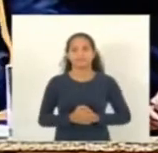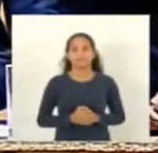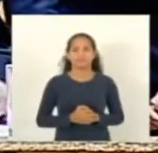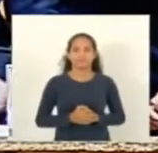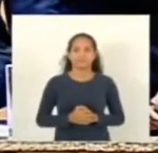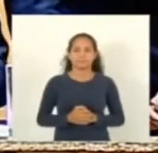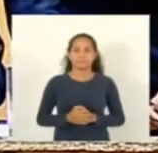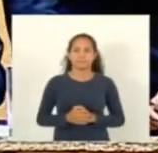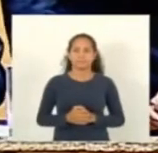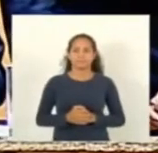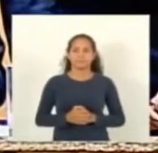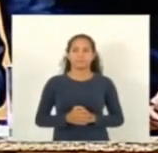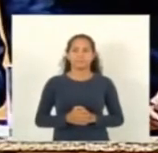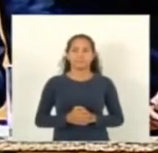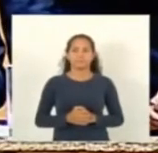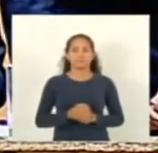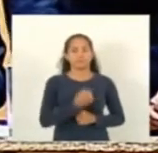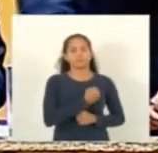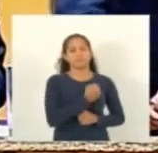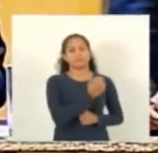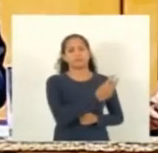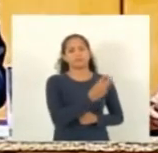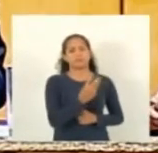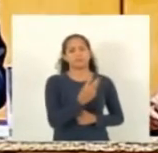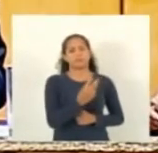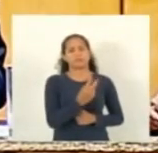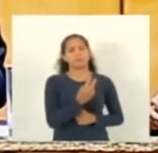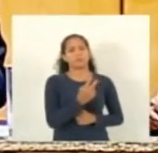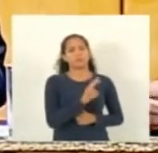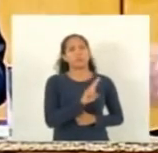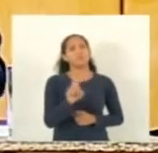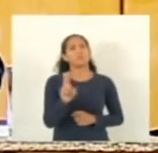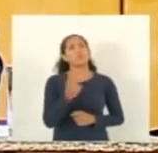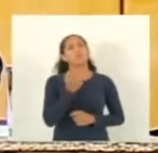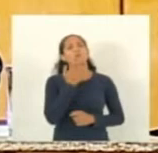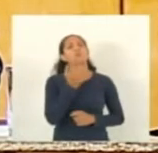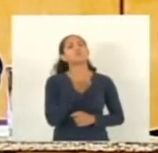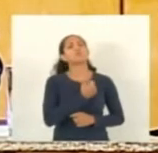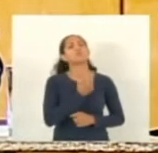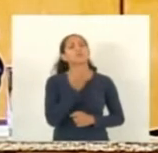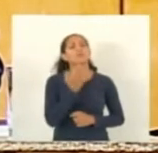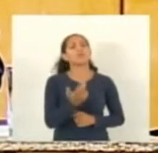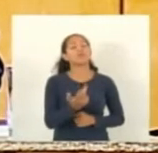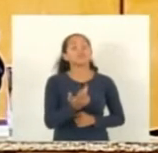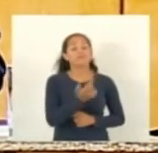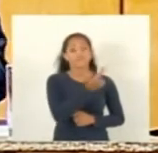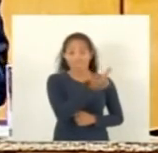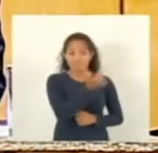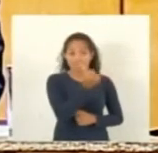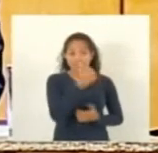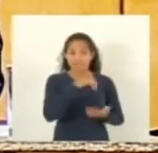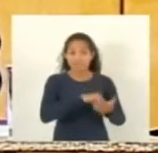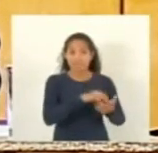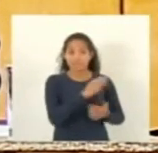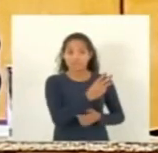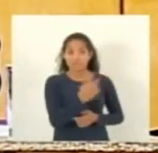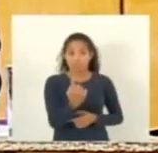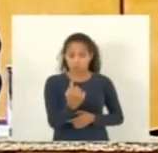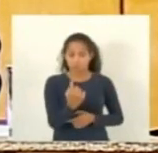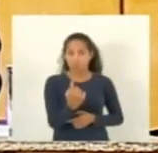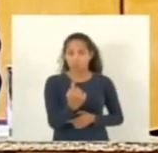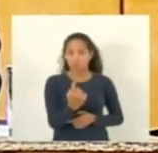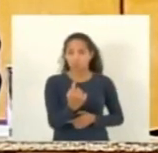33 eu falei qual? 31 não do item 26 ao item 31